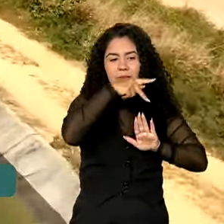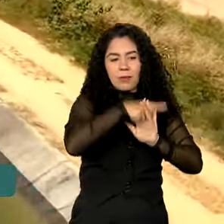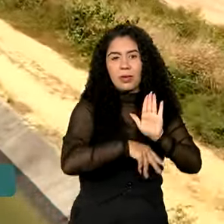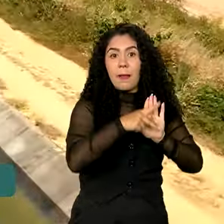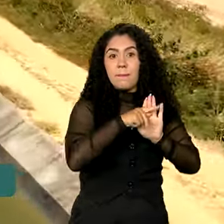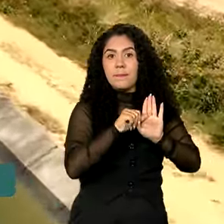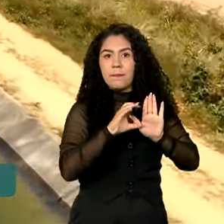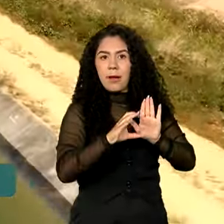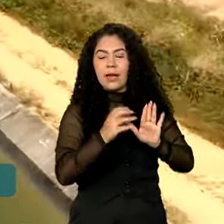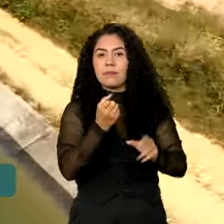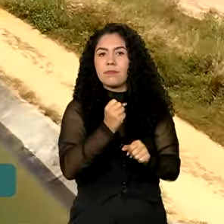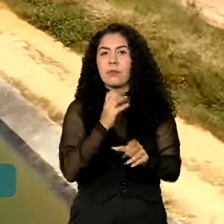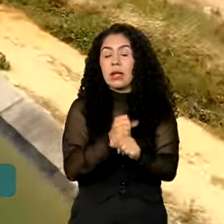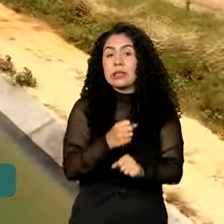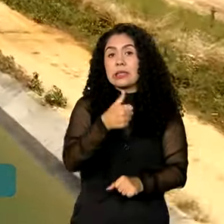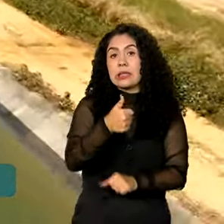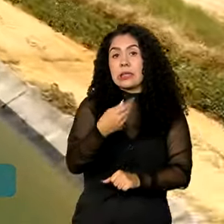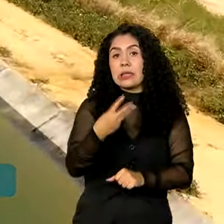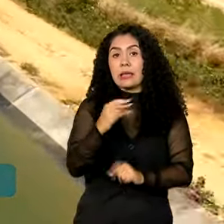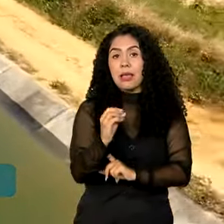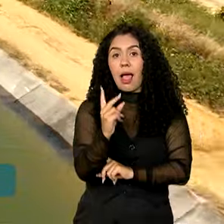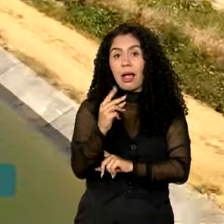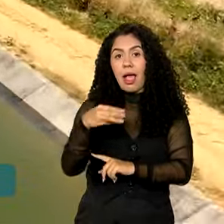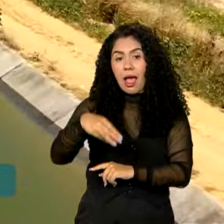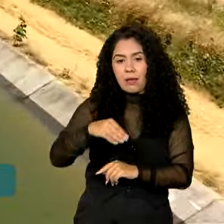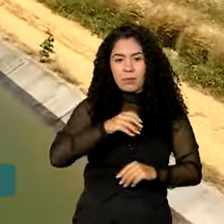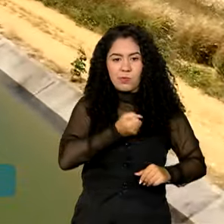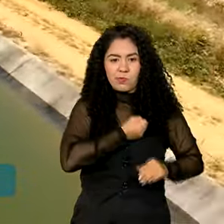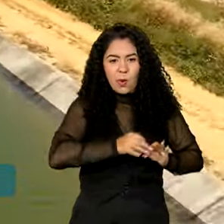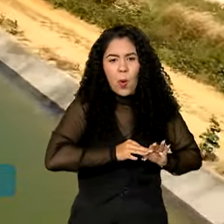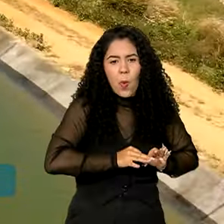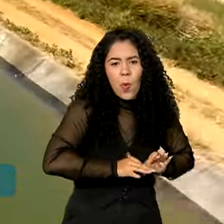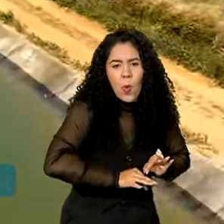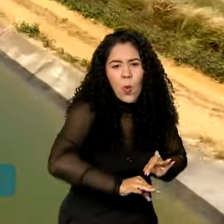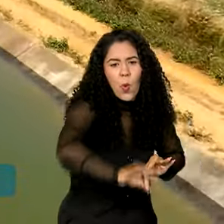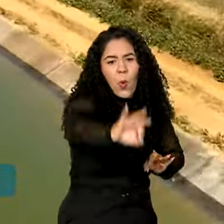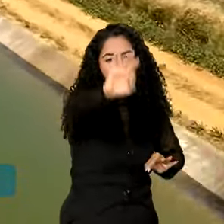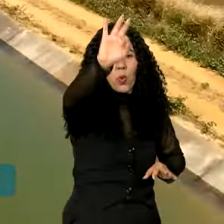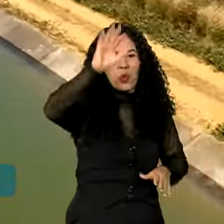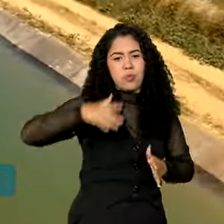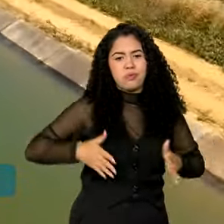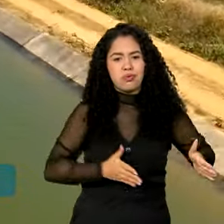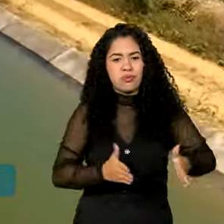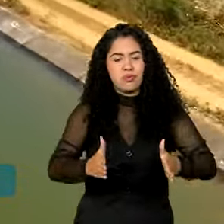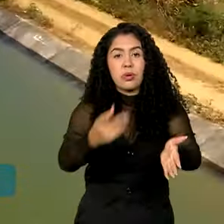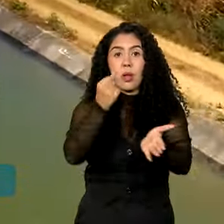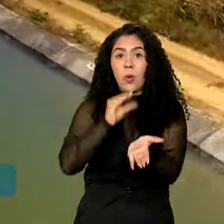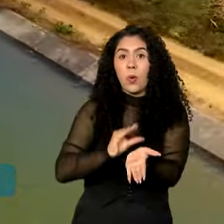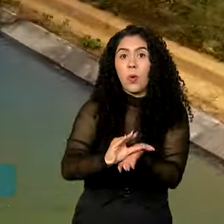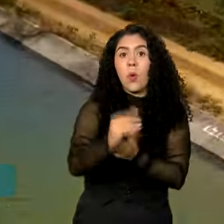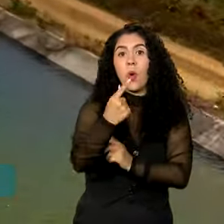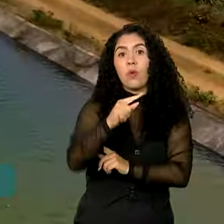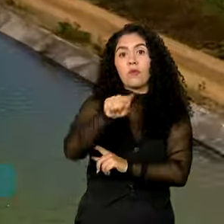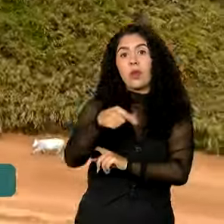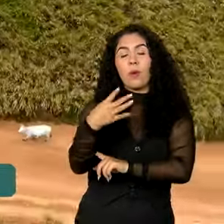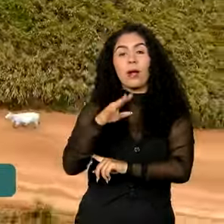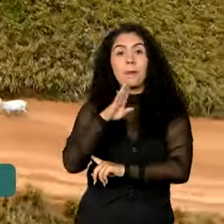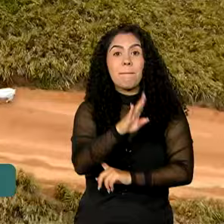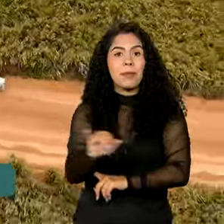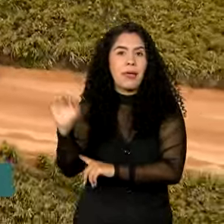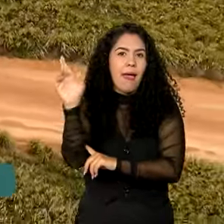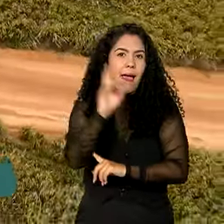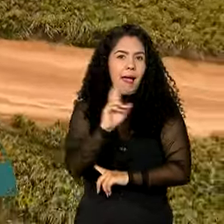130 quilômetros que recebem mais de 1,4 bilhão de reais em investimentos,